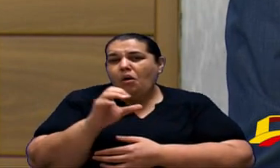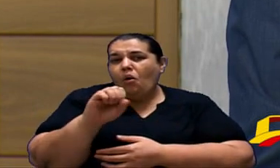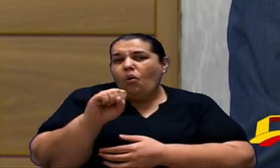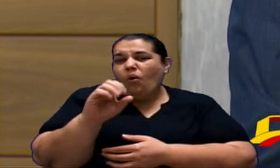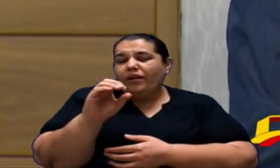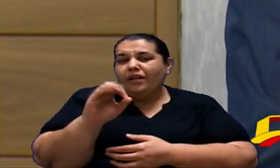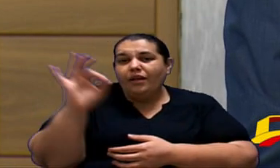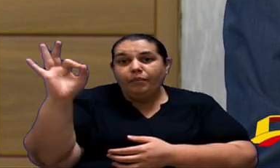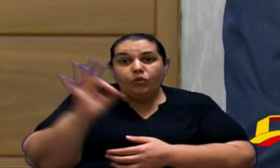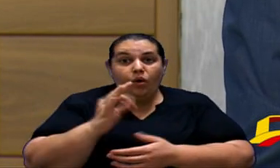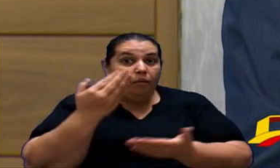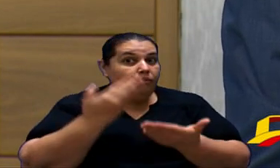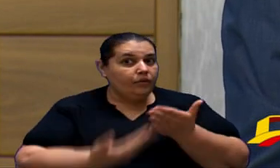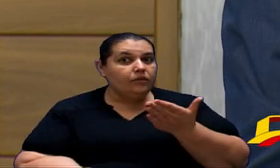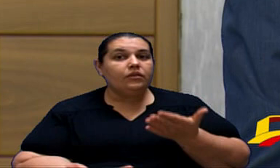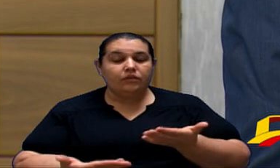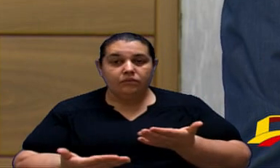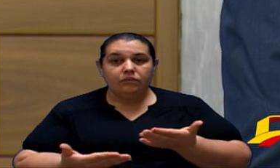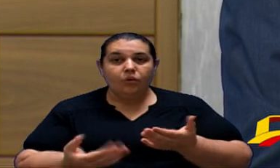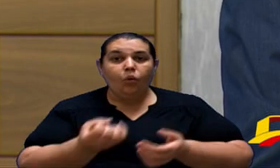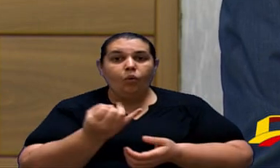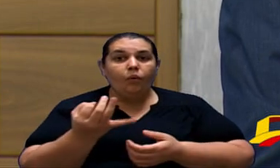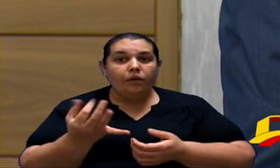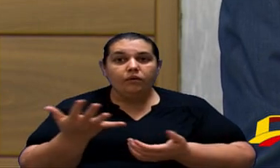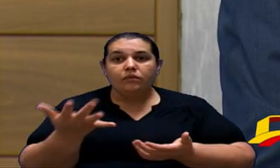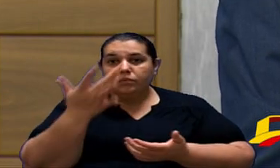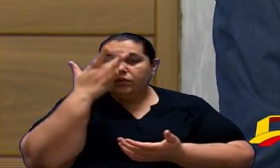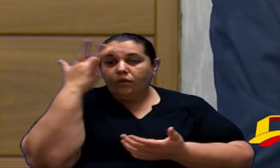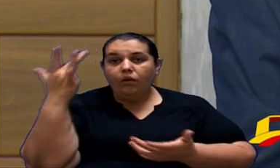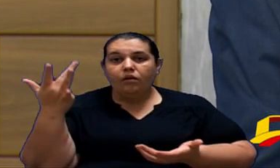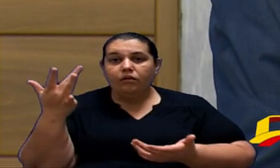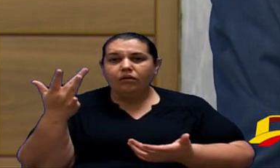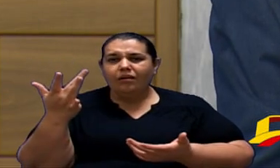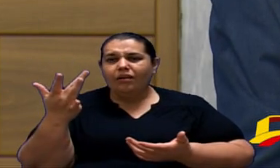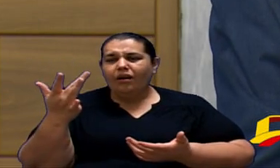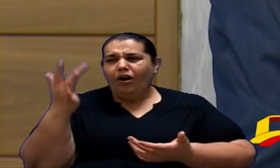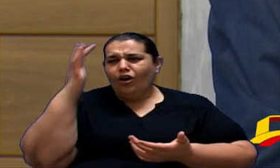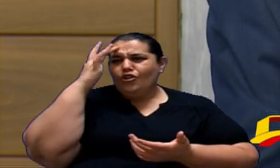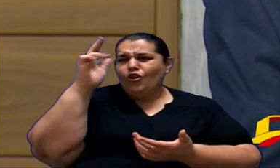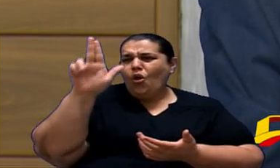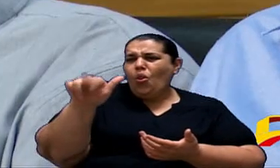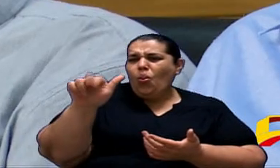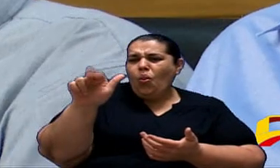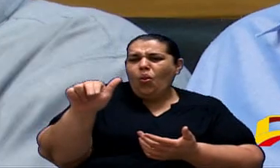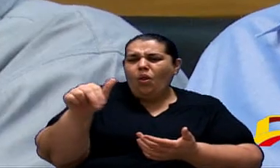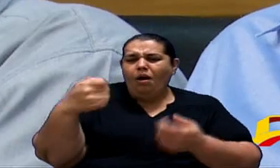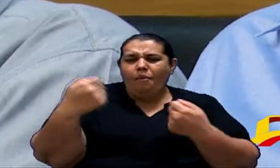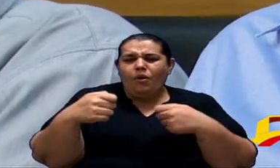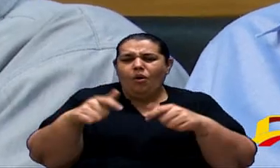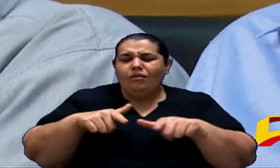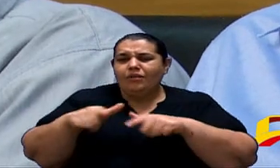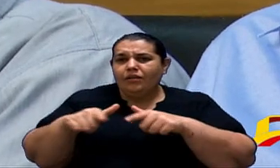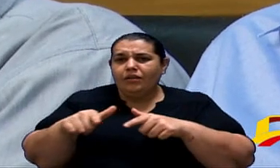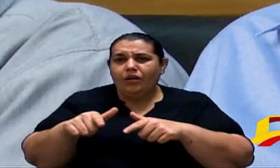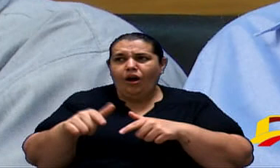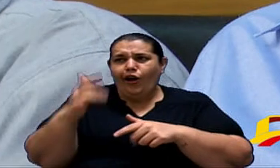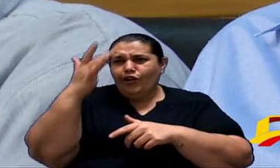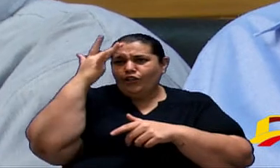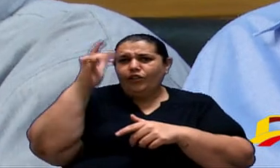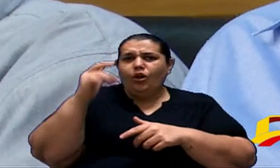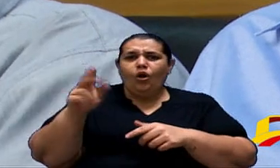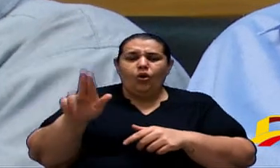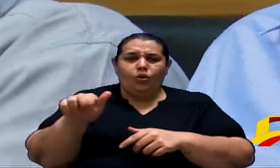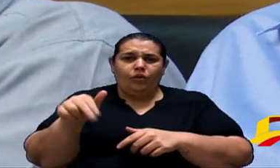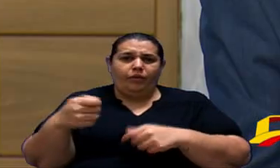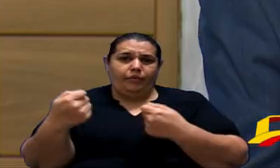desemprego então com certeza ele nunca precisou de trabalho nunca precisou sustentar nenhuma família porque ele deve